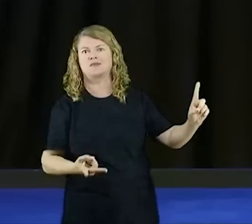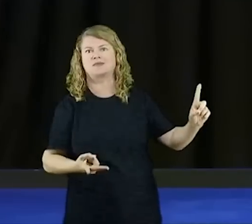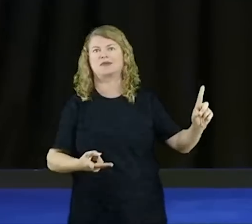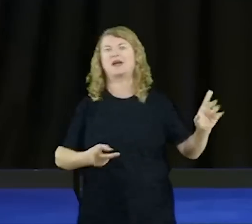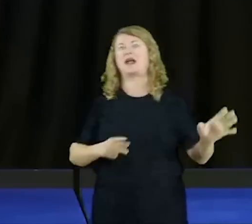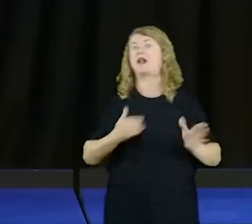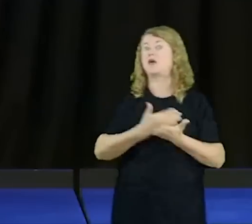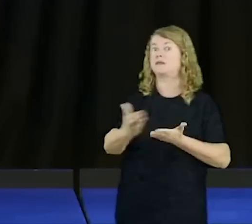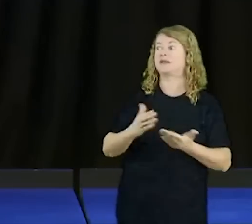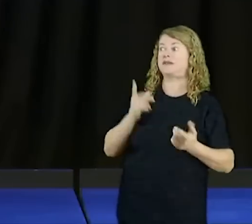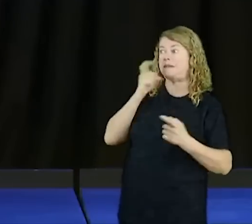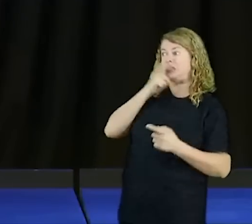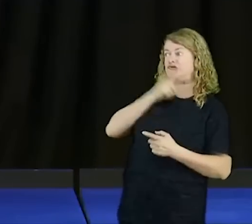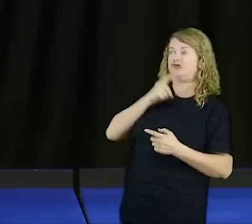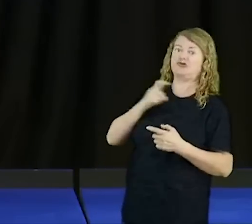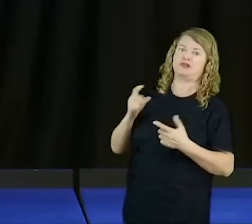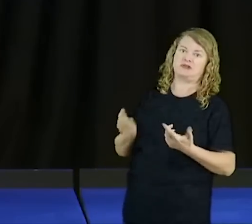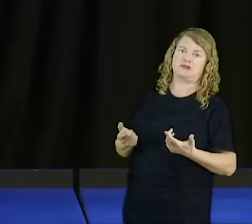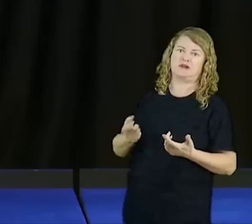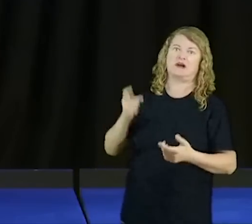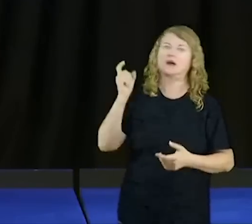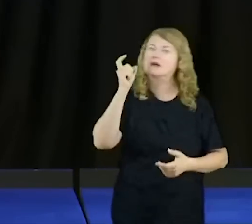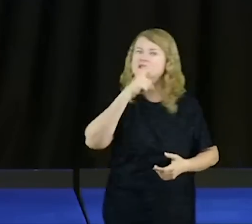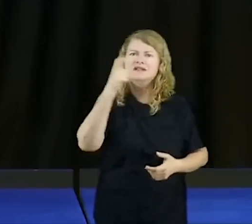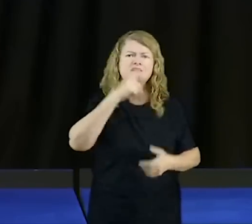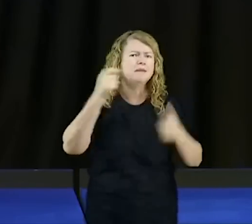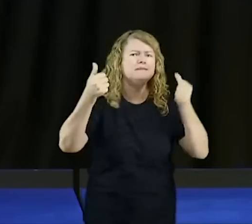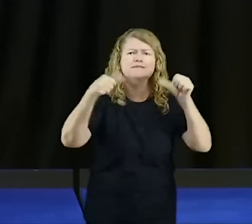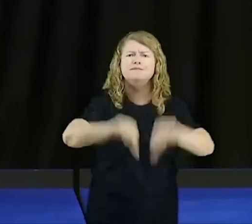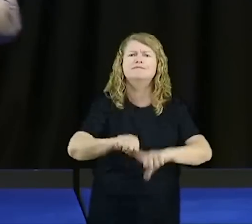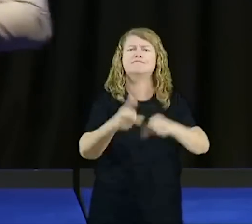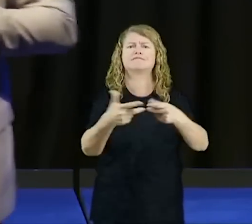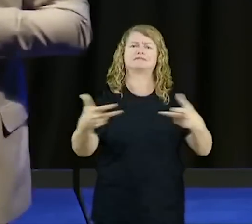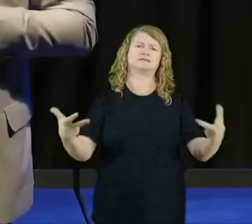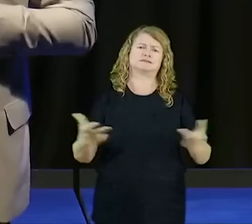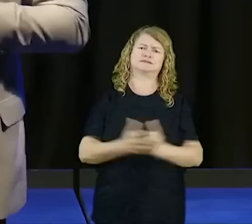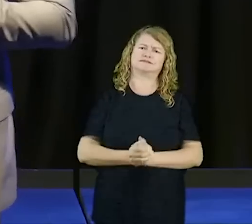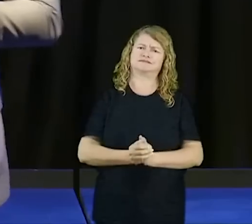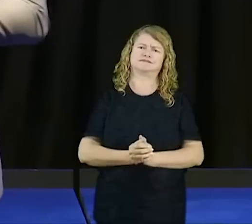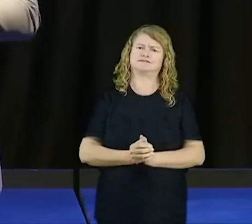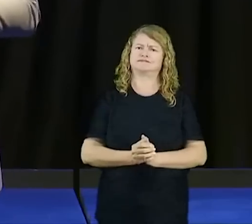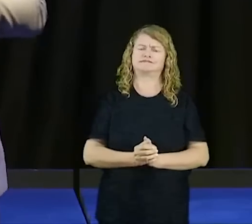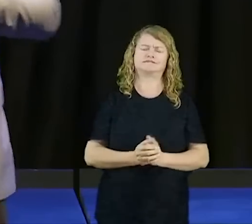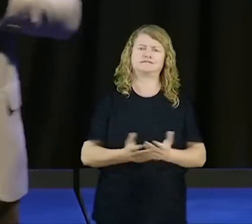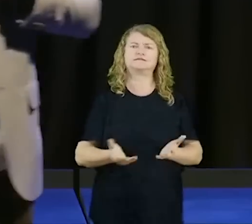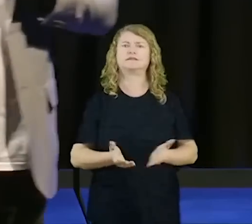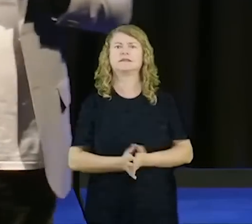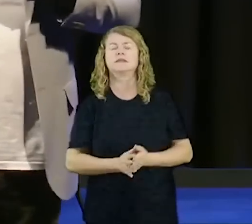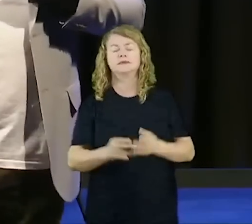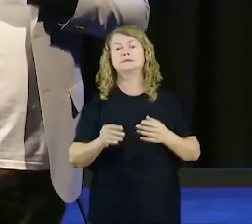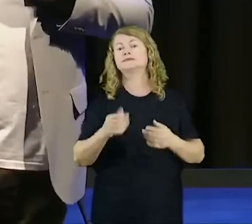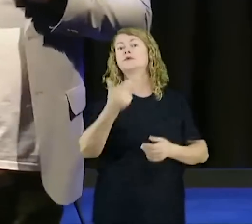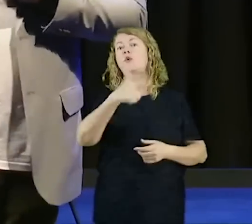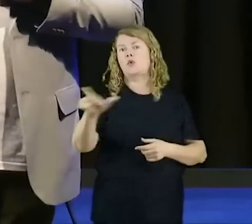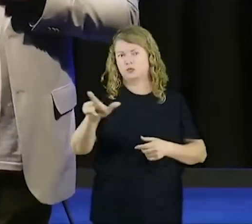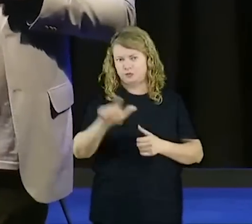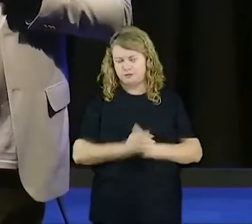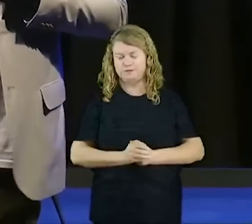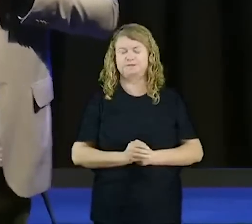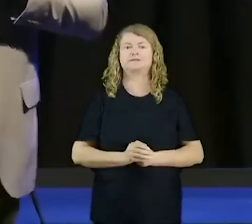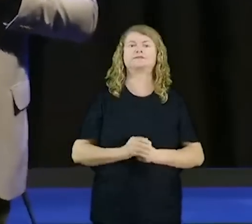a mentira, é a pior coisa que tem na vida, de alguém que quer libertar um cativo, falta de arrependimento,